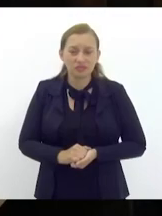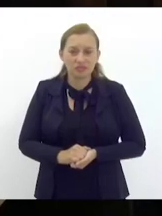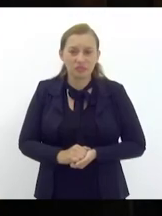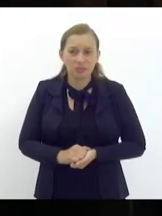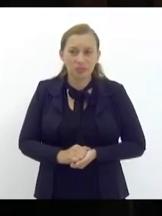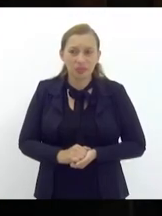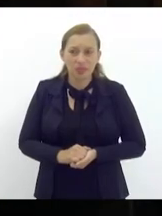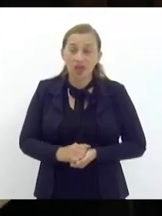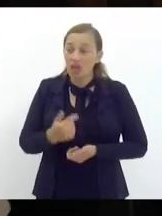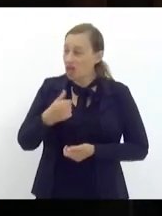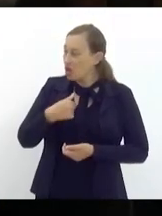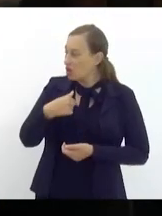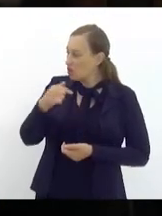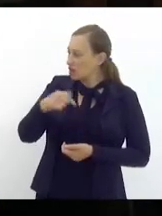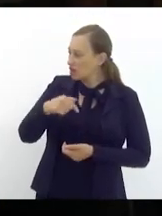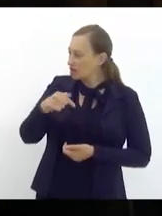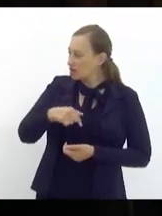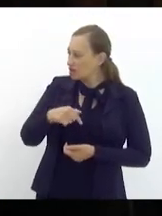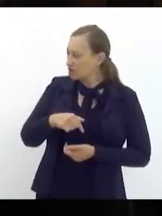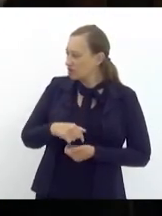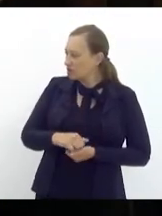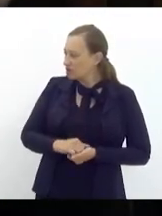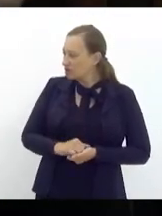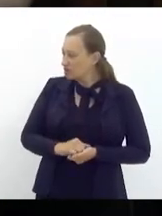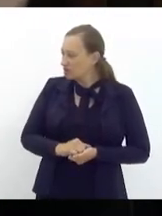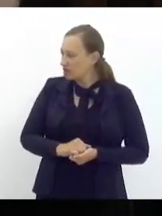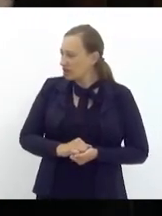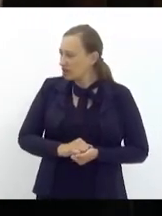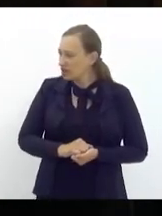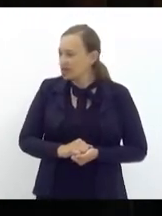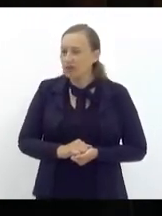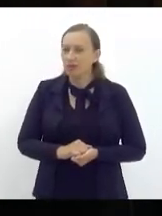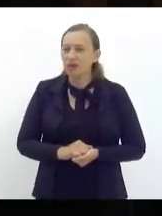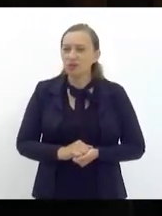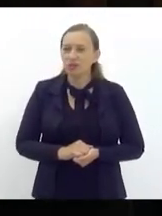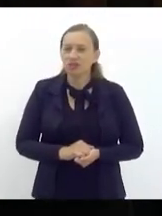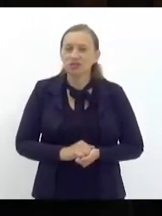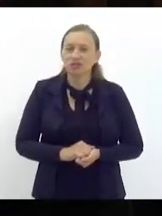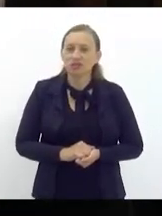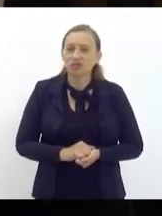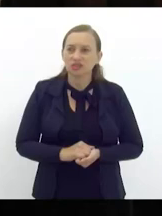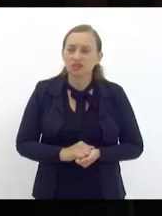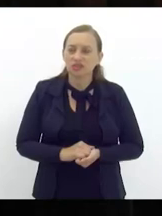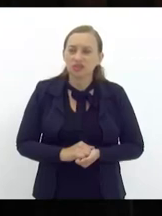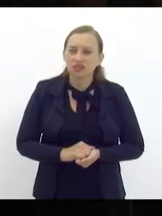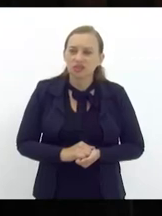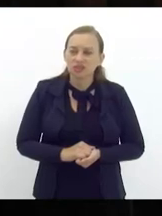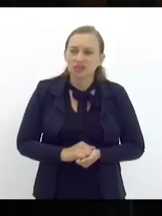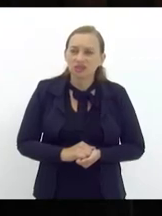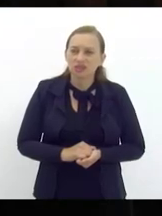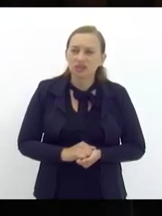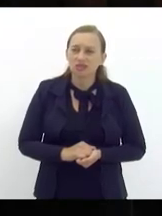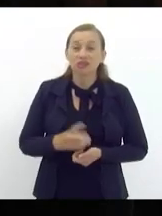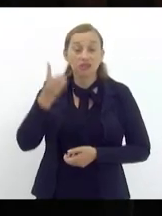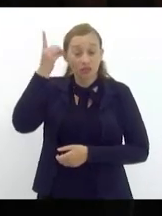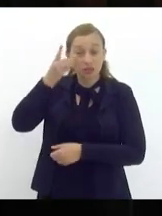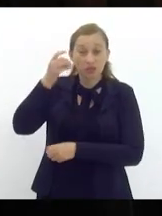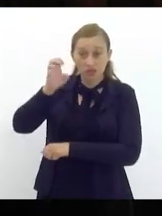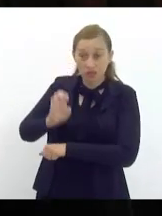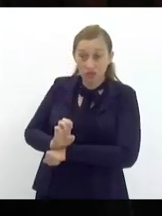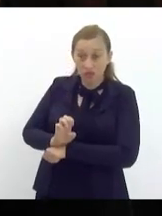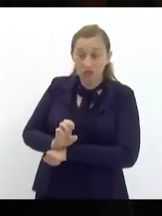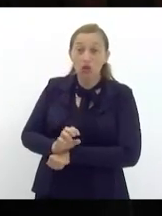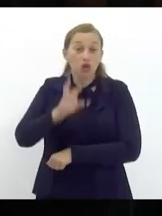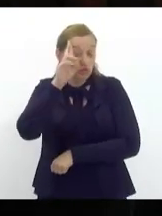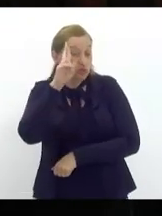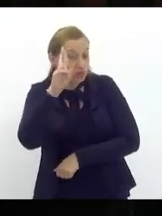eu estou aqui exercendo a minha função de parlamentar porque tem verbo estadual e o senhor